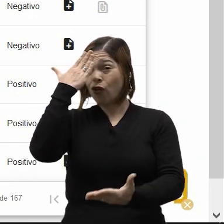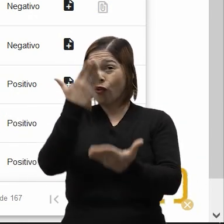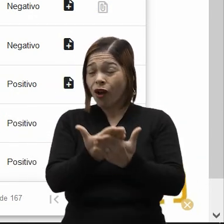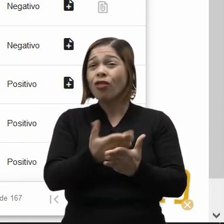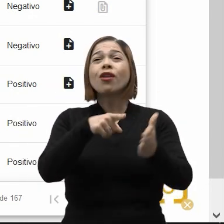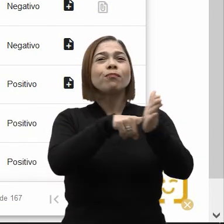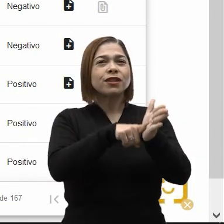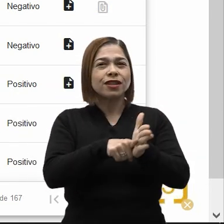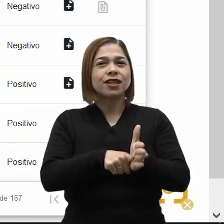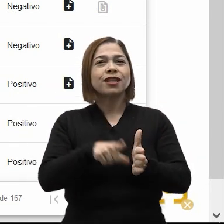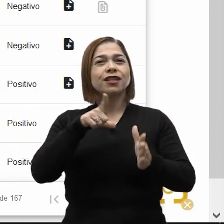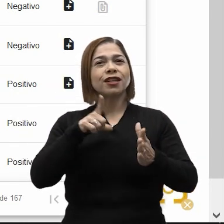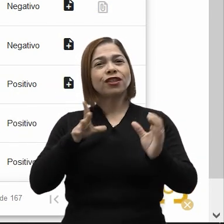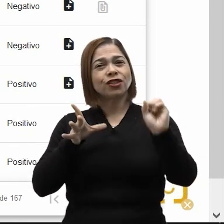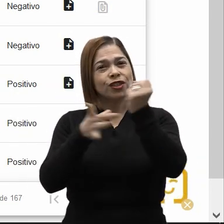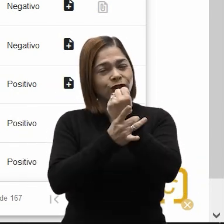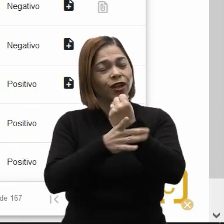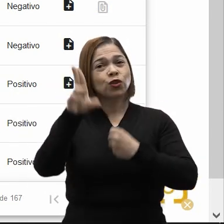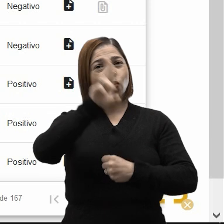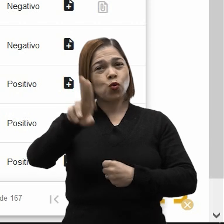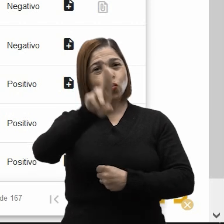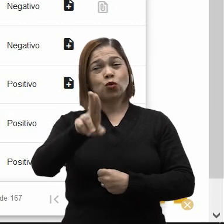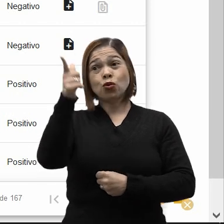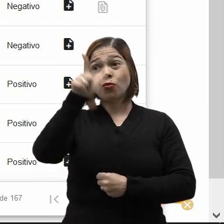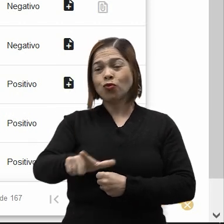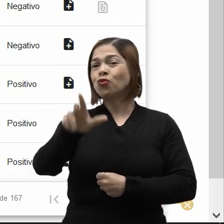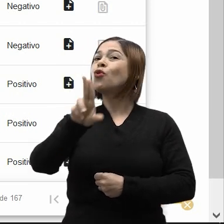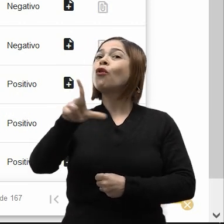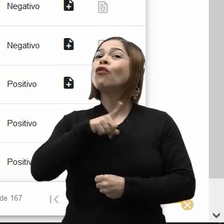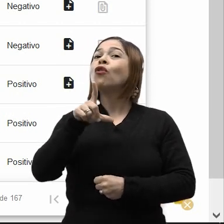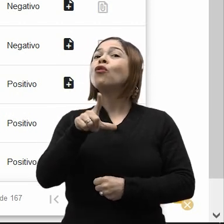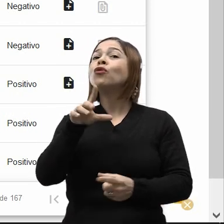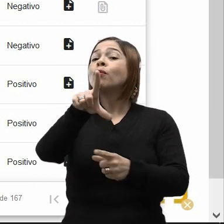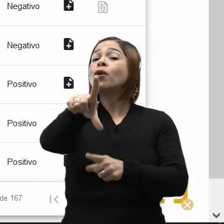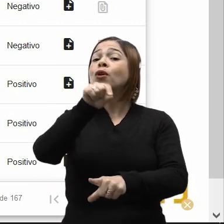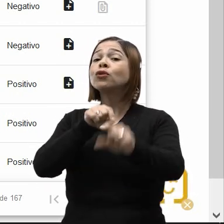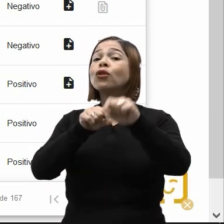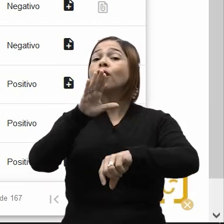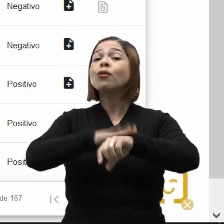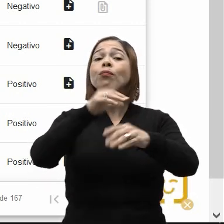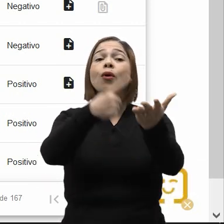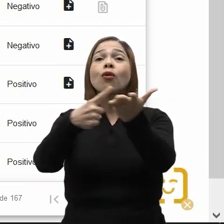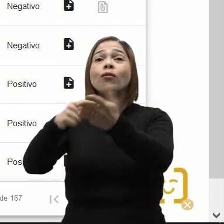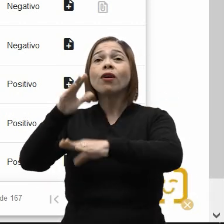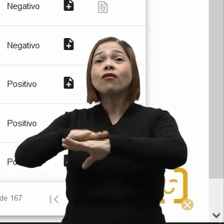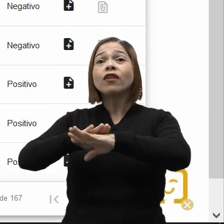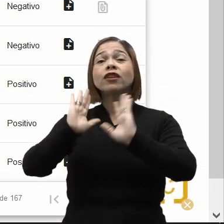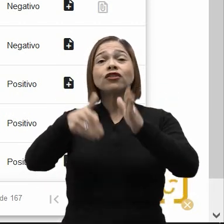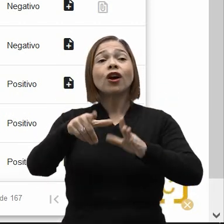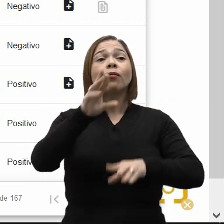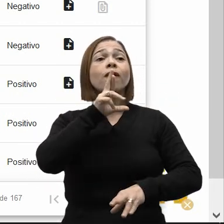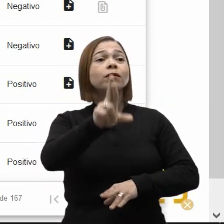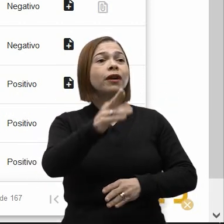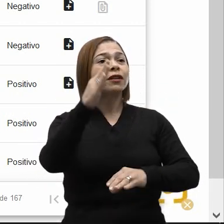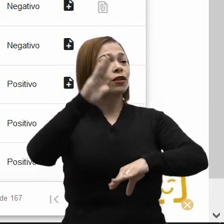confiabilidade da pesquisa, de acordo com seu uso em reaproveitamentos, filtrar por convênio realizado, filtrar